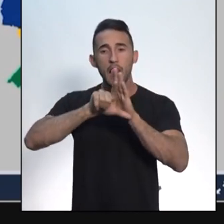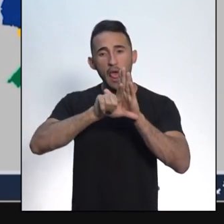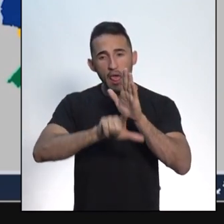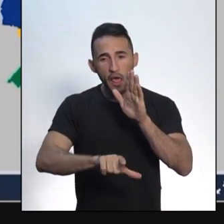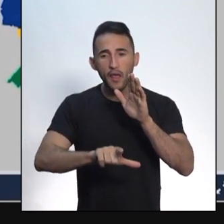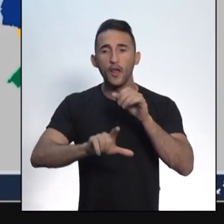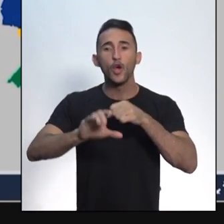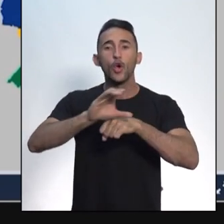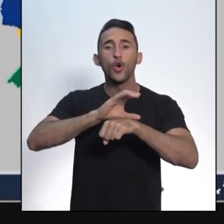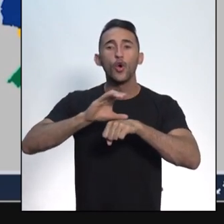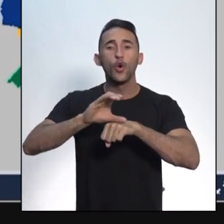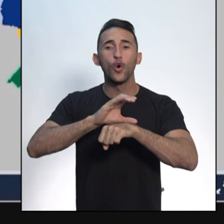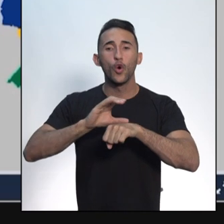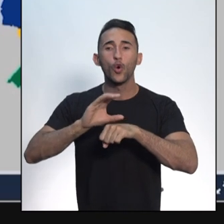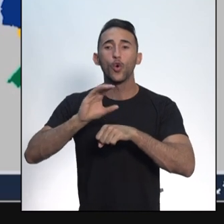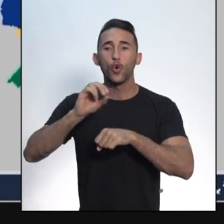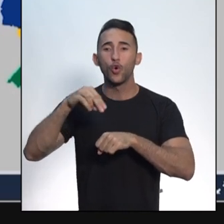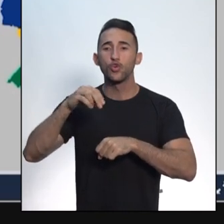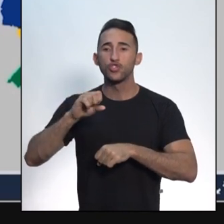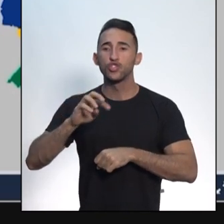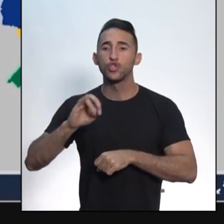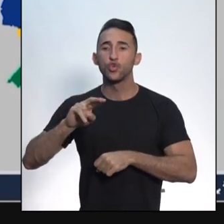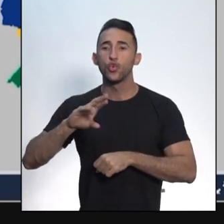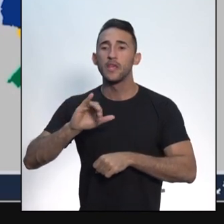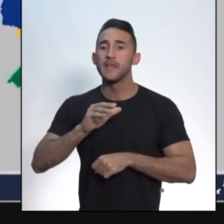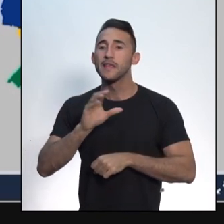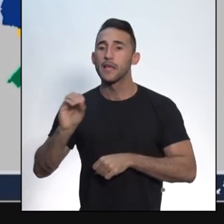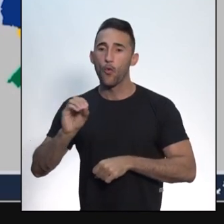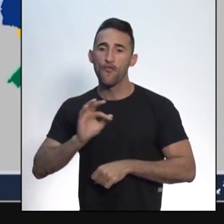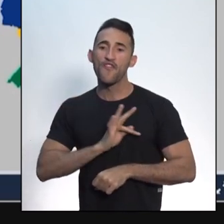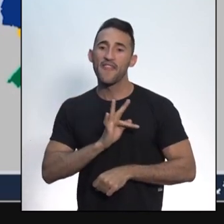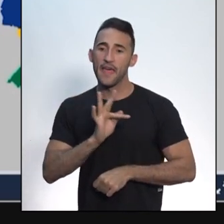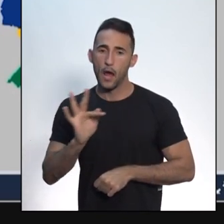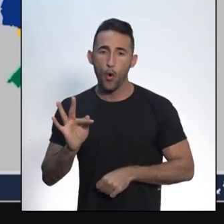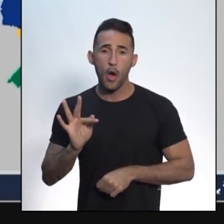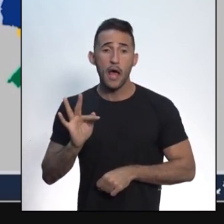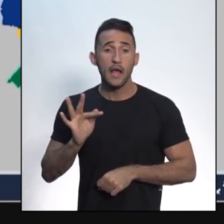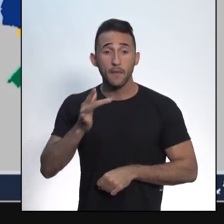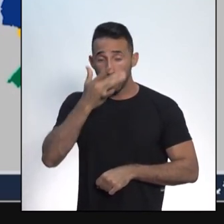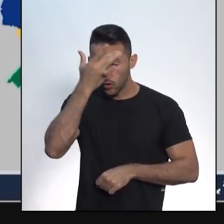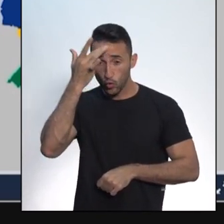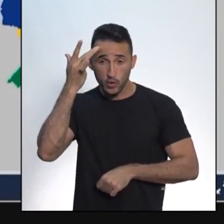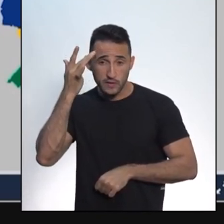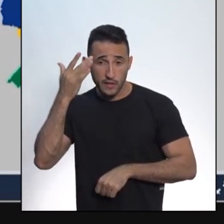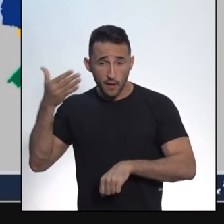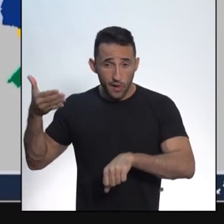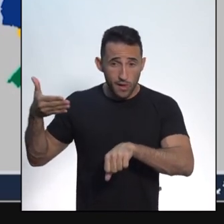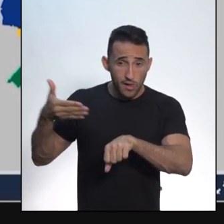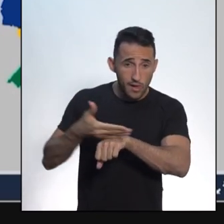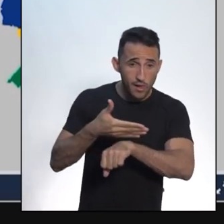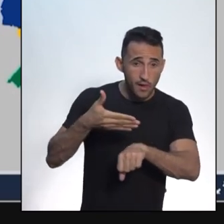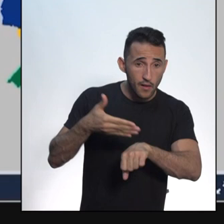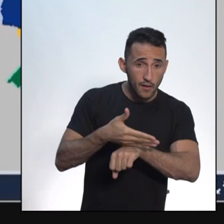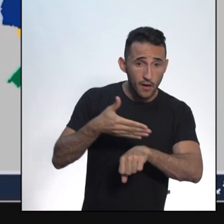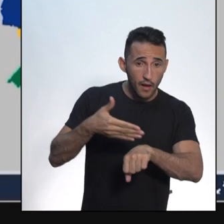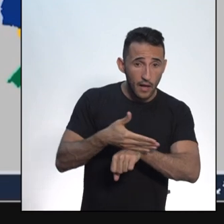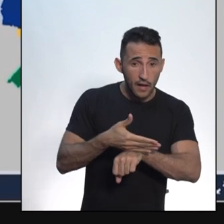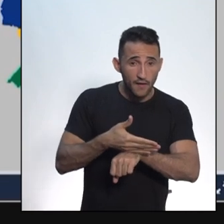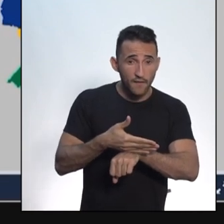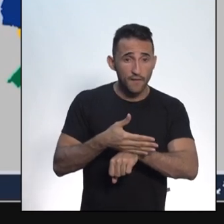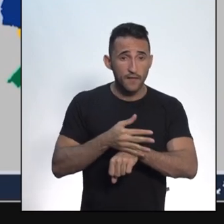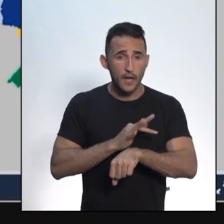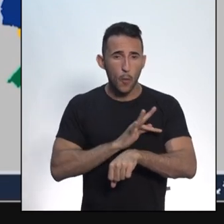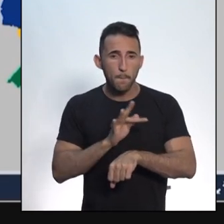máxima do estado federal do Brasil. Aqueles que ingressam na federação perderam a sua soberania,